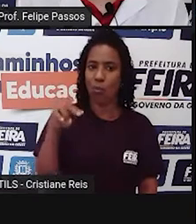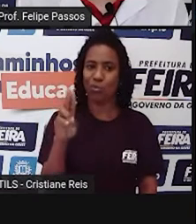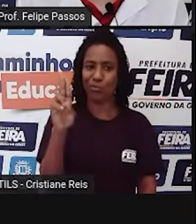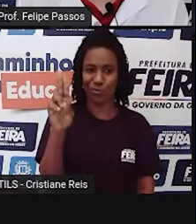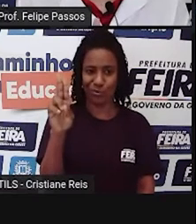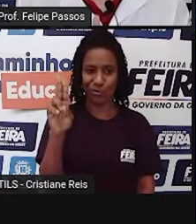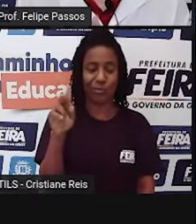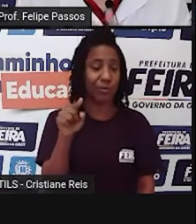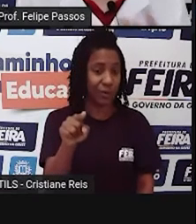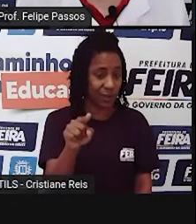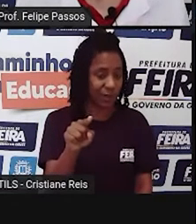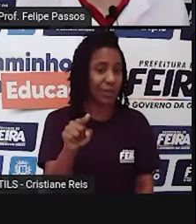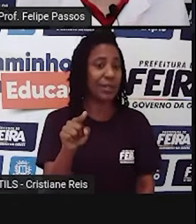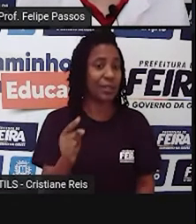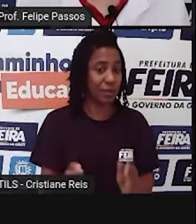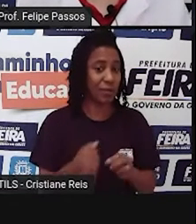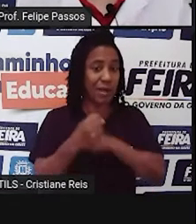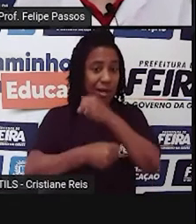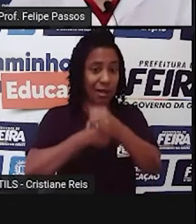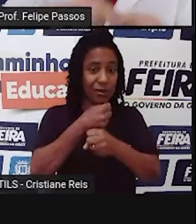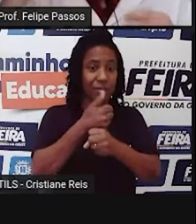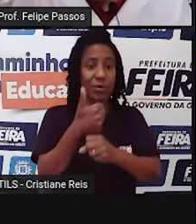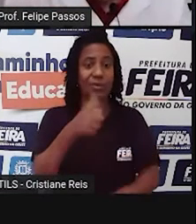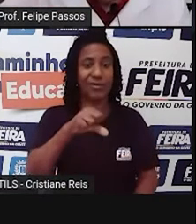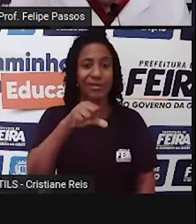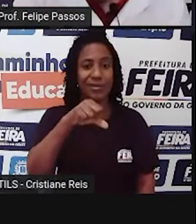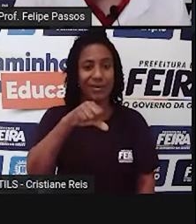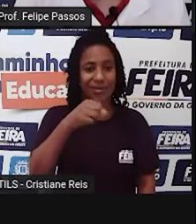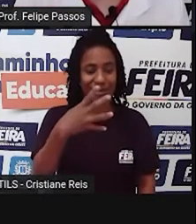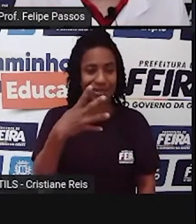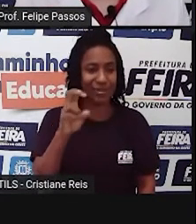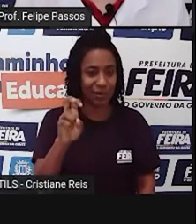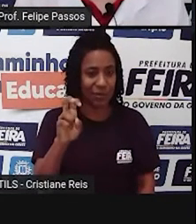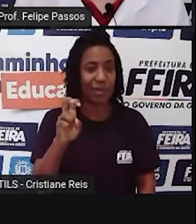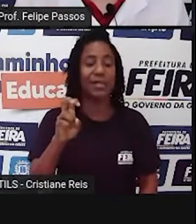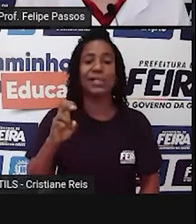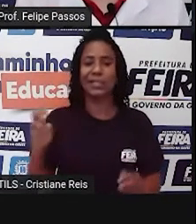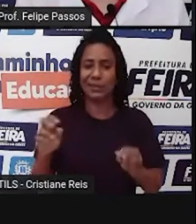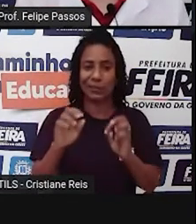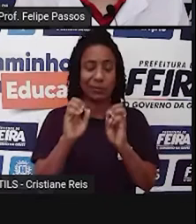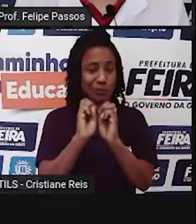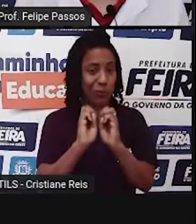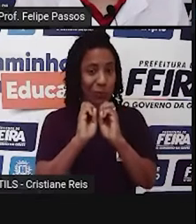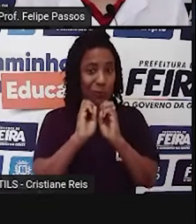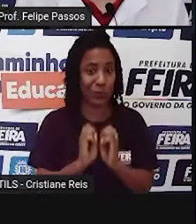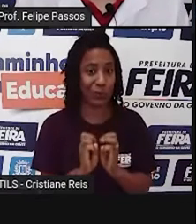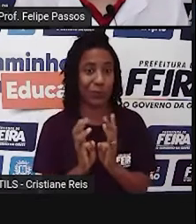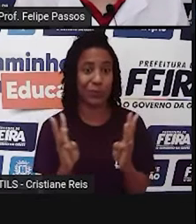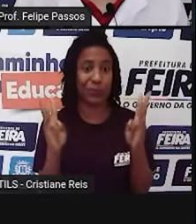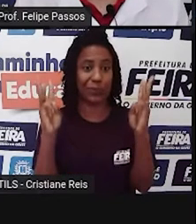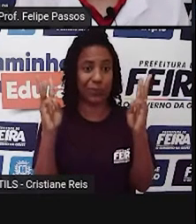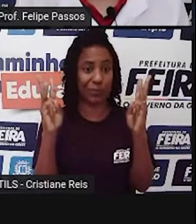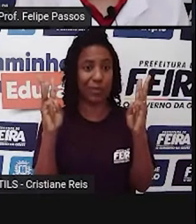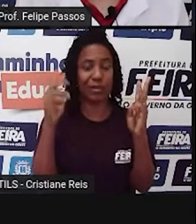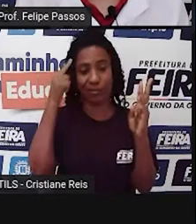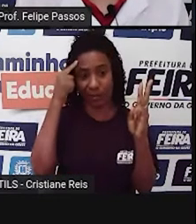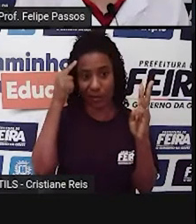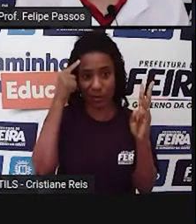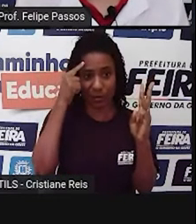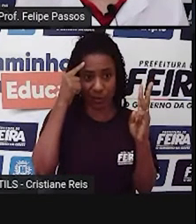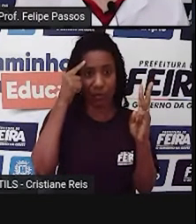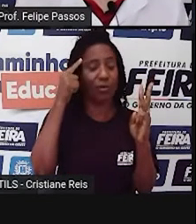objetivo de tentar lutar sua camisa para tentar colocar o mundo numa situação de paz,